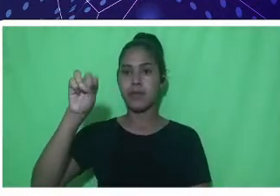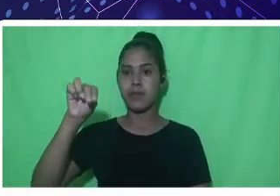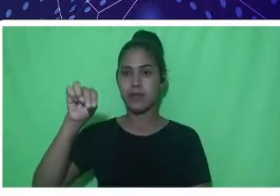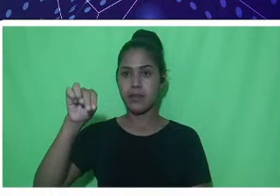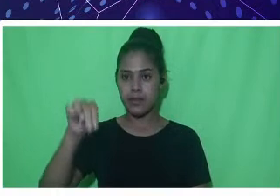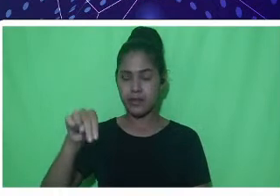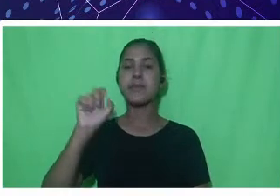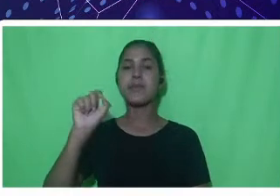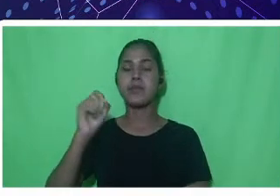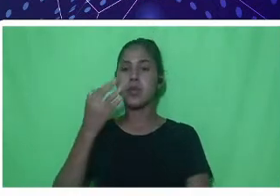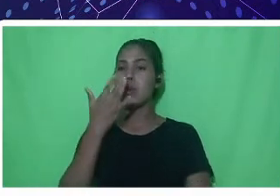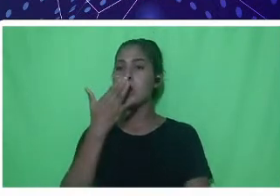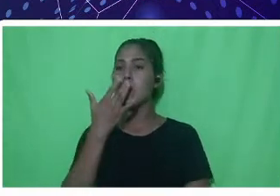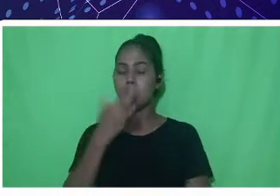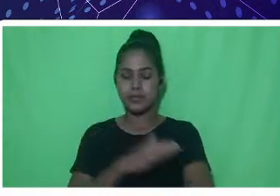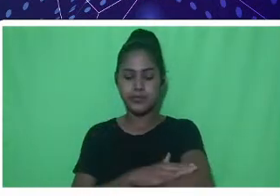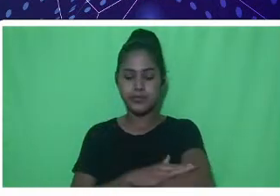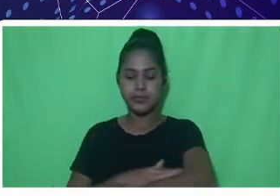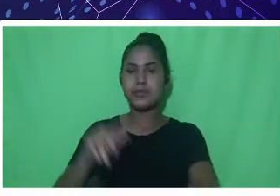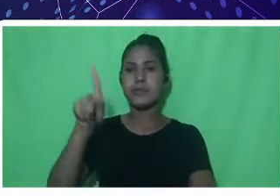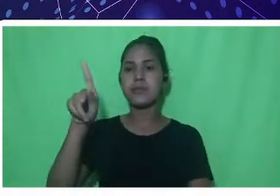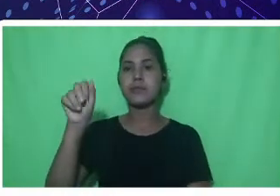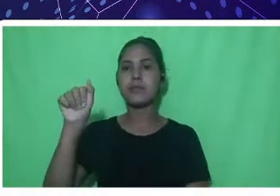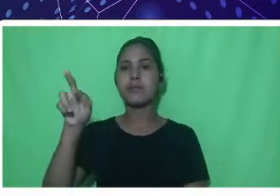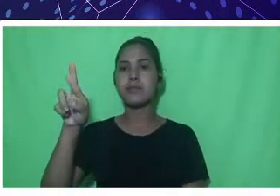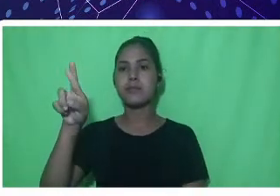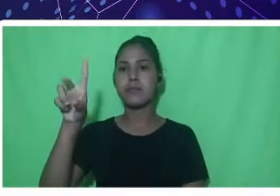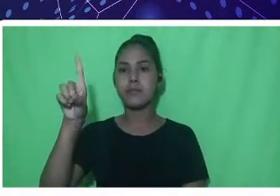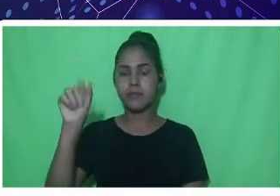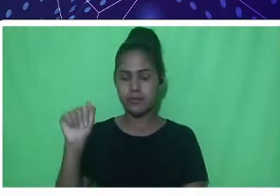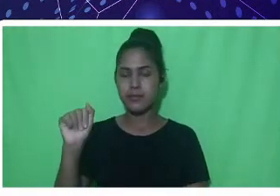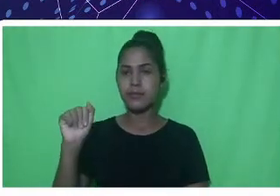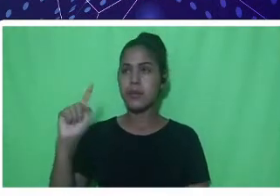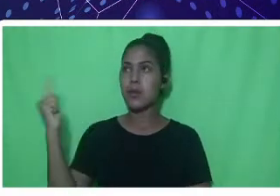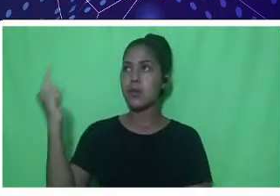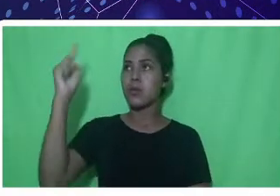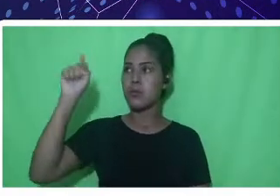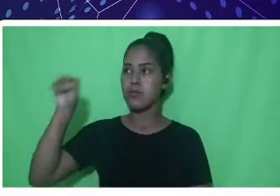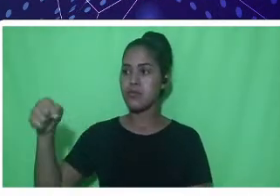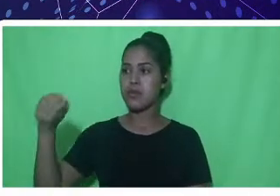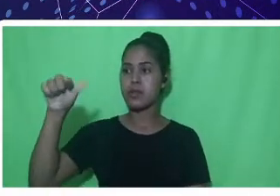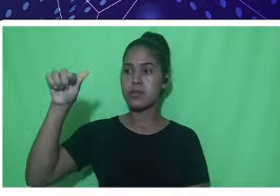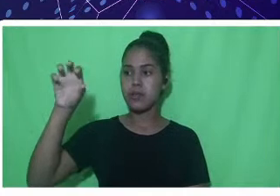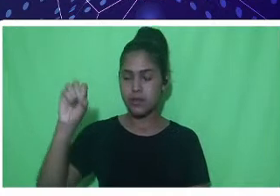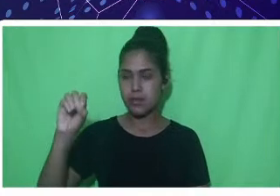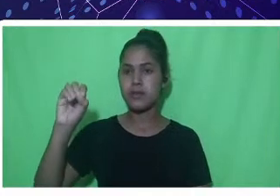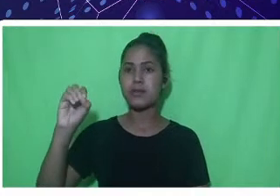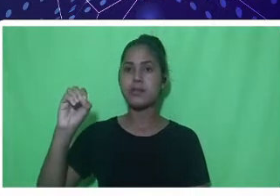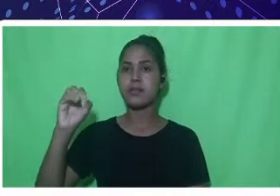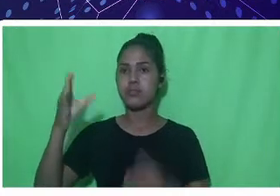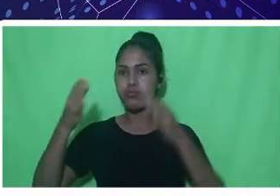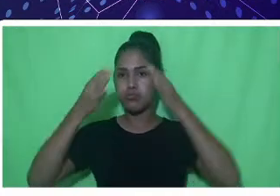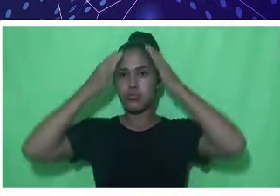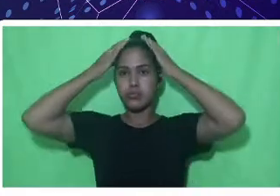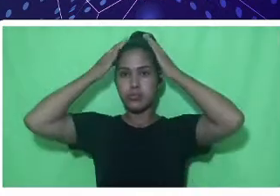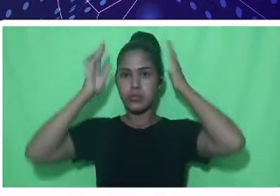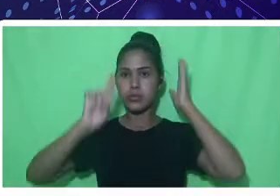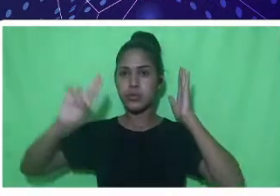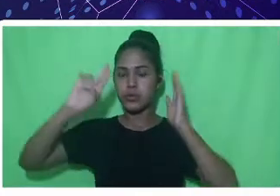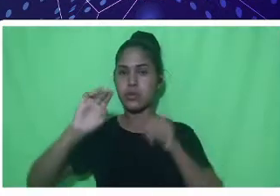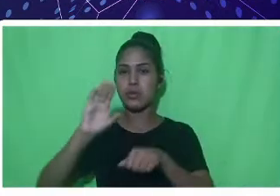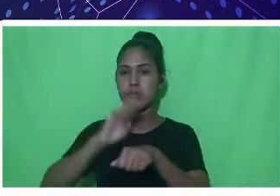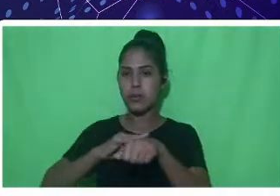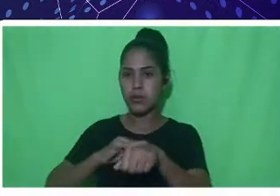parda, tamanho 1,70m, cabelos negros, amarrados, blusa preta, lisa e